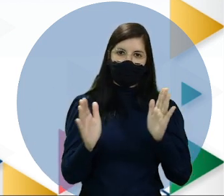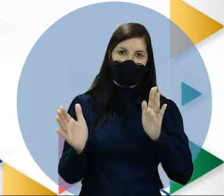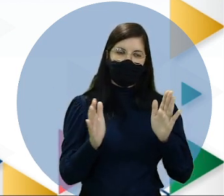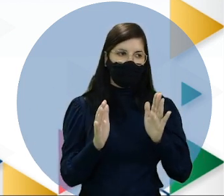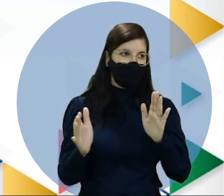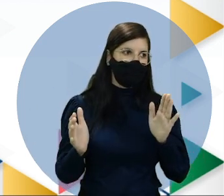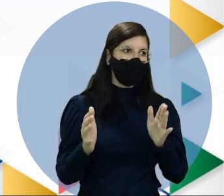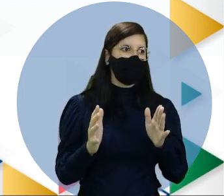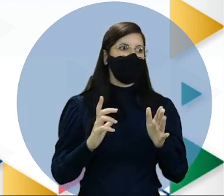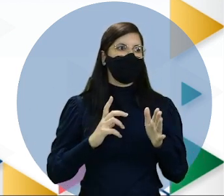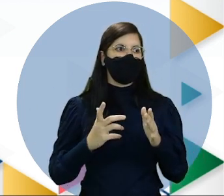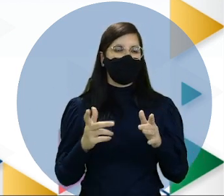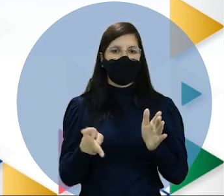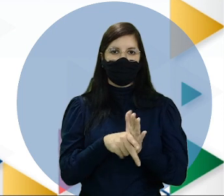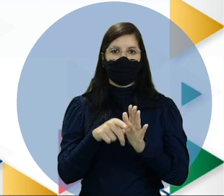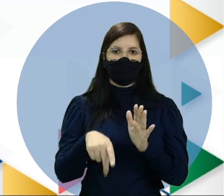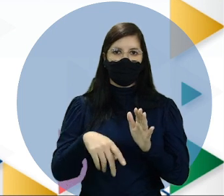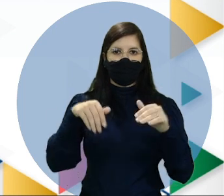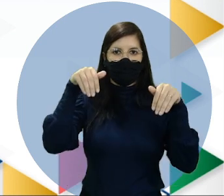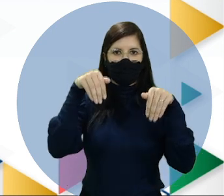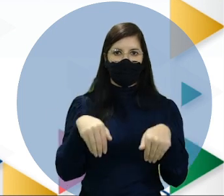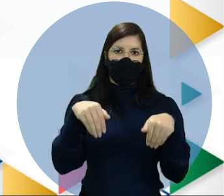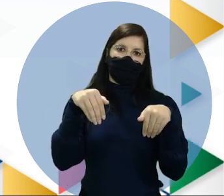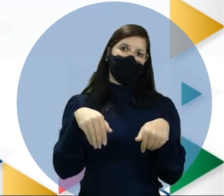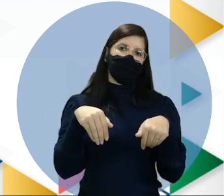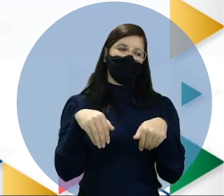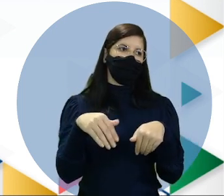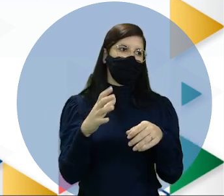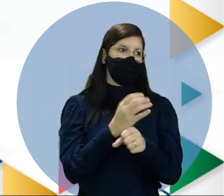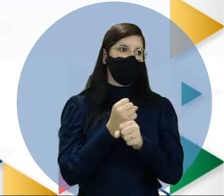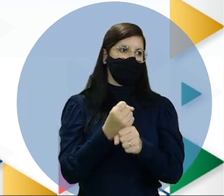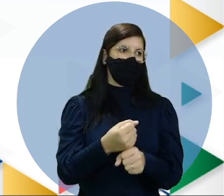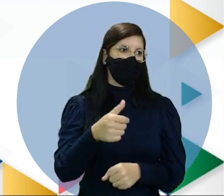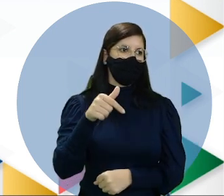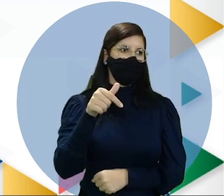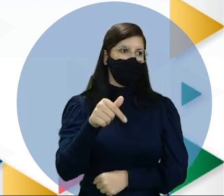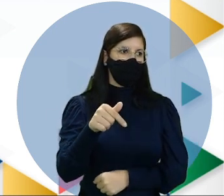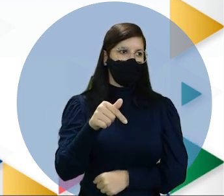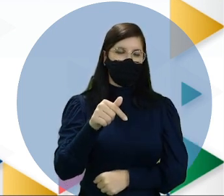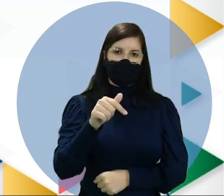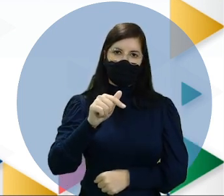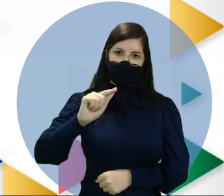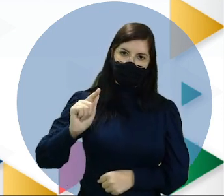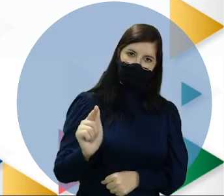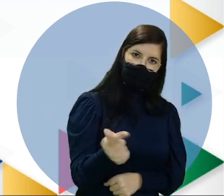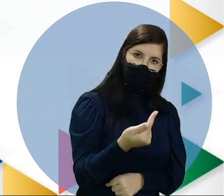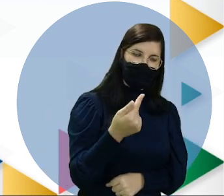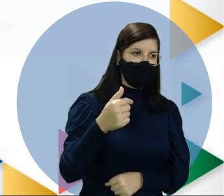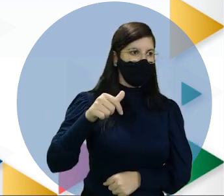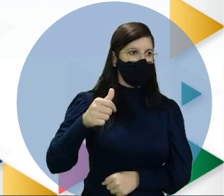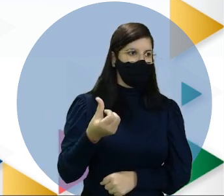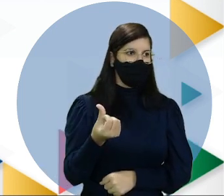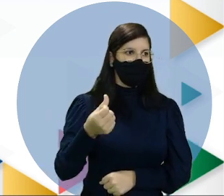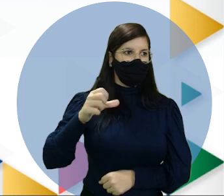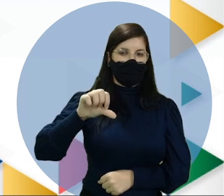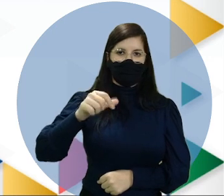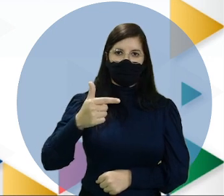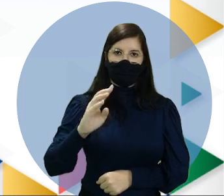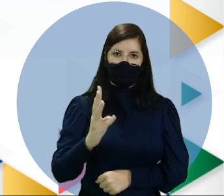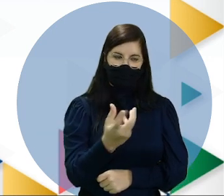confunde com o território da Austrália, que tem 7.692